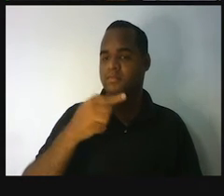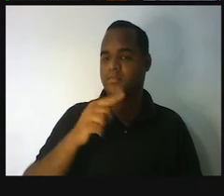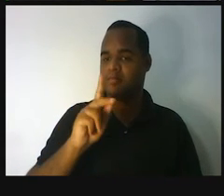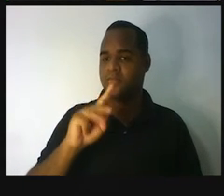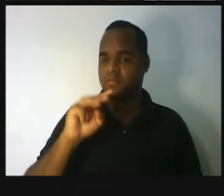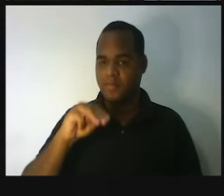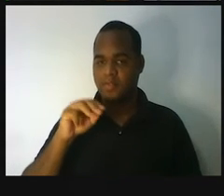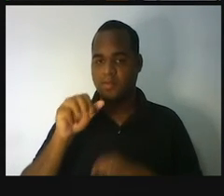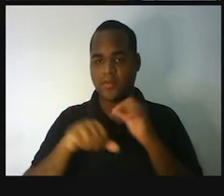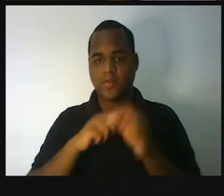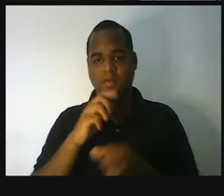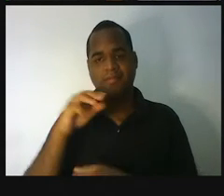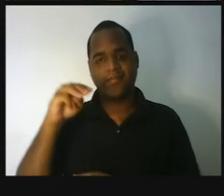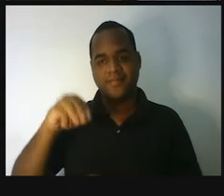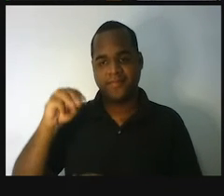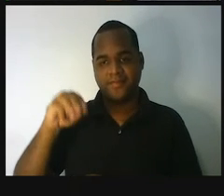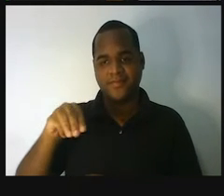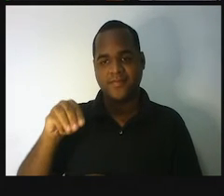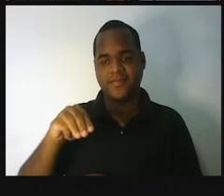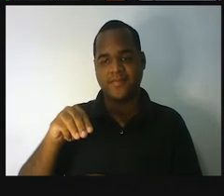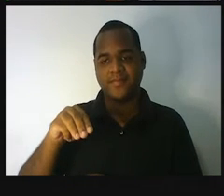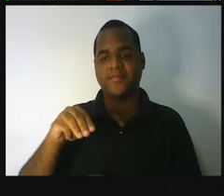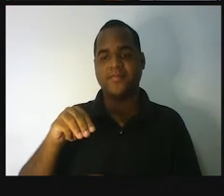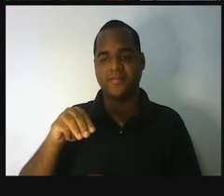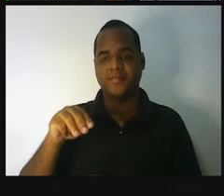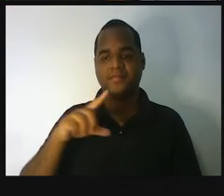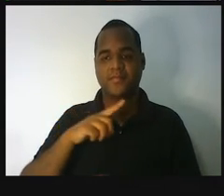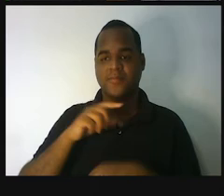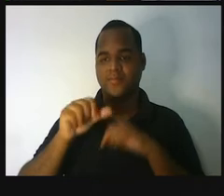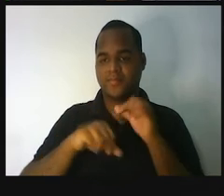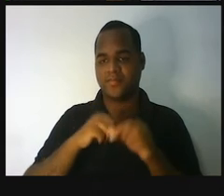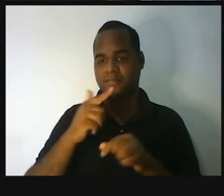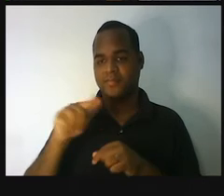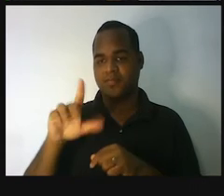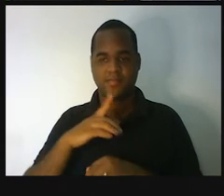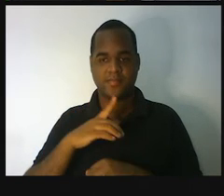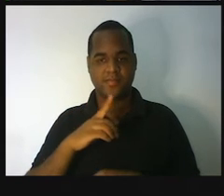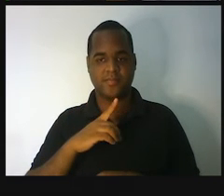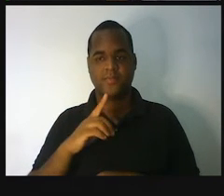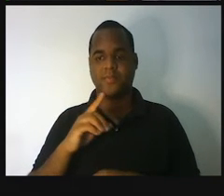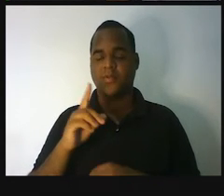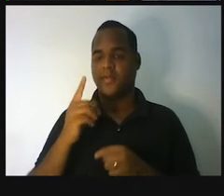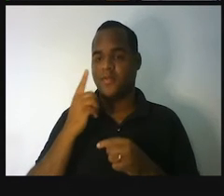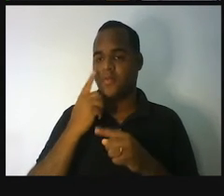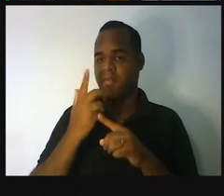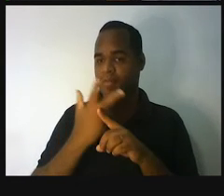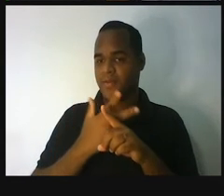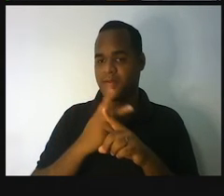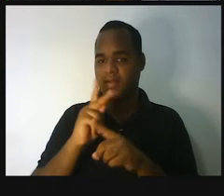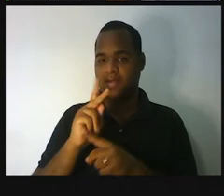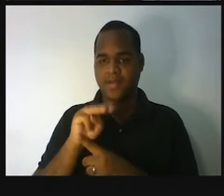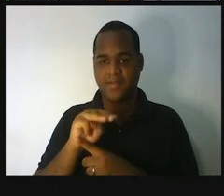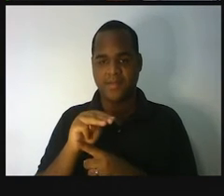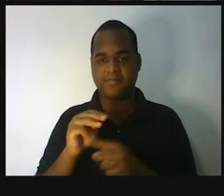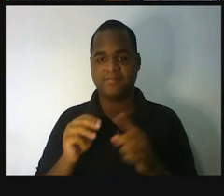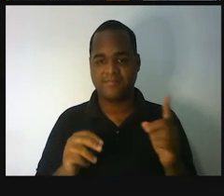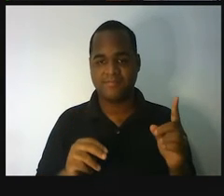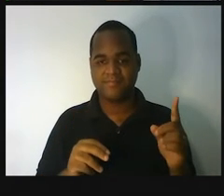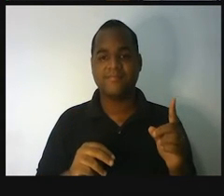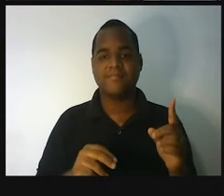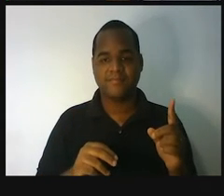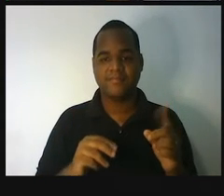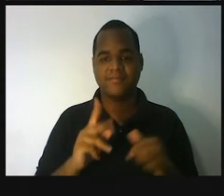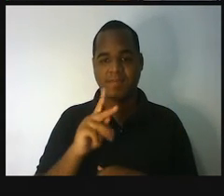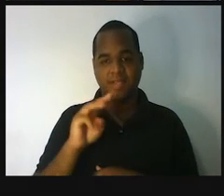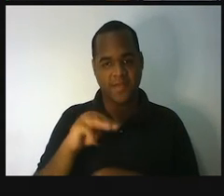para metros. Então, eu vou aqui no esqueminha e vou procurar os quilômetros. O KM. Ó, o KM está aqui